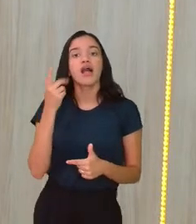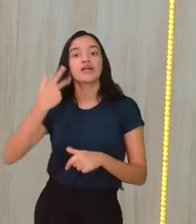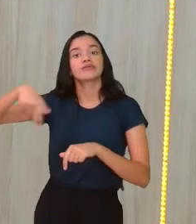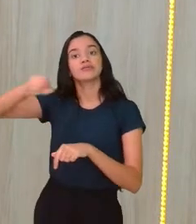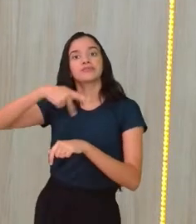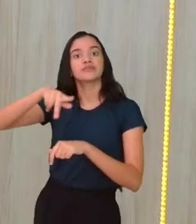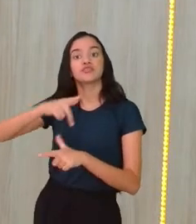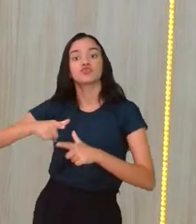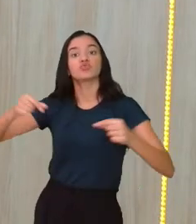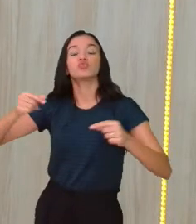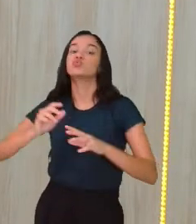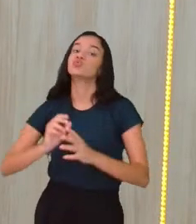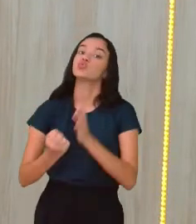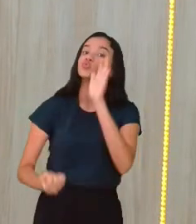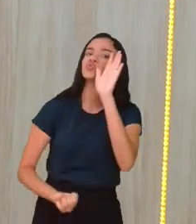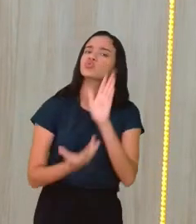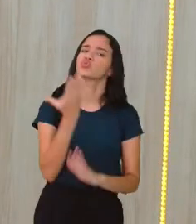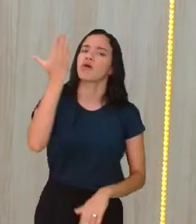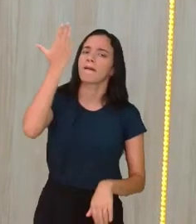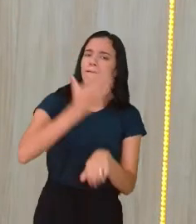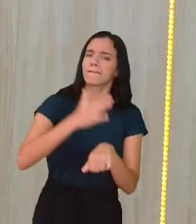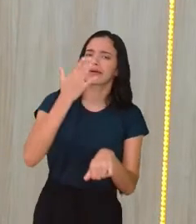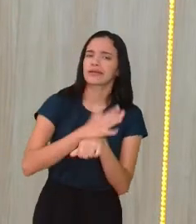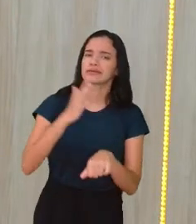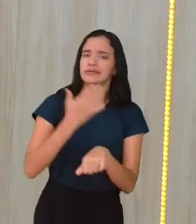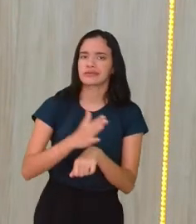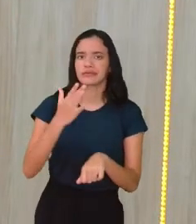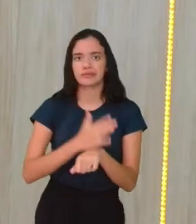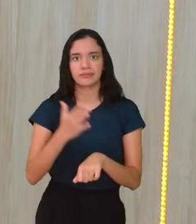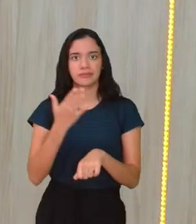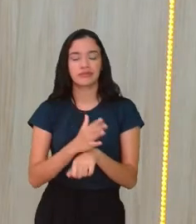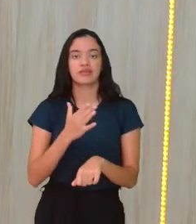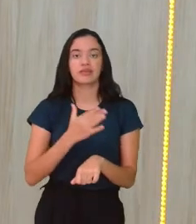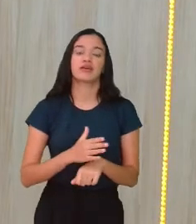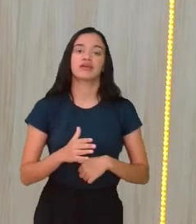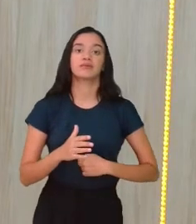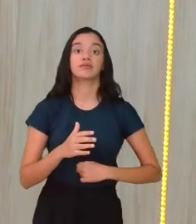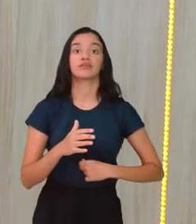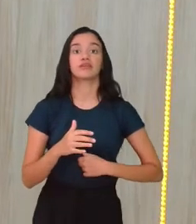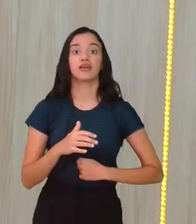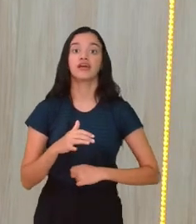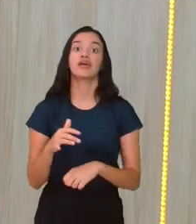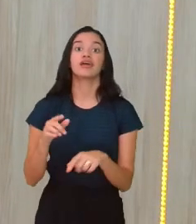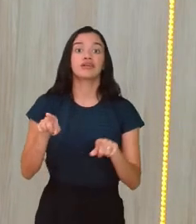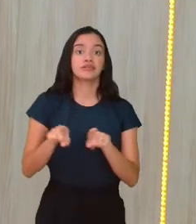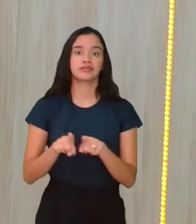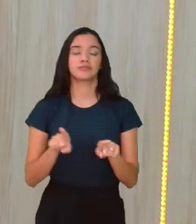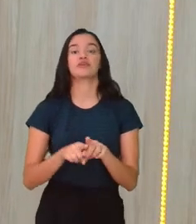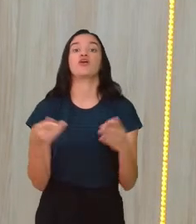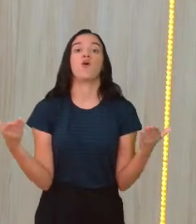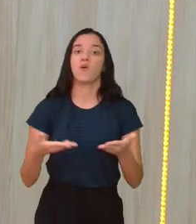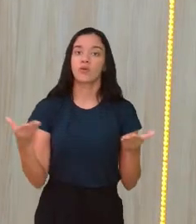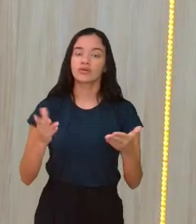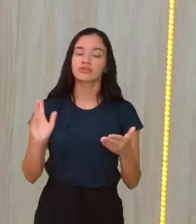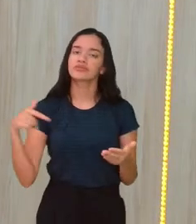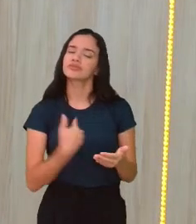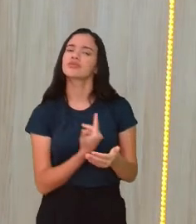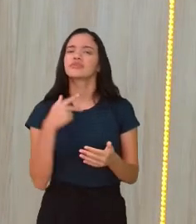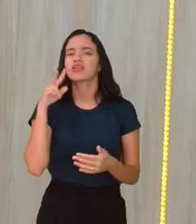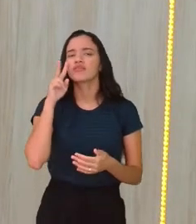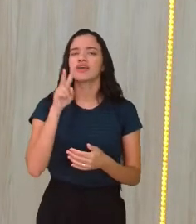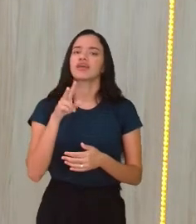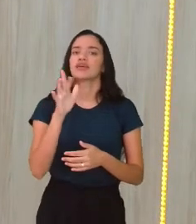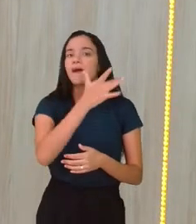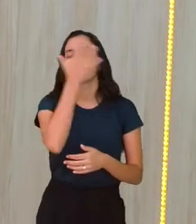surgiram muitas práticas voltadas para essas artes marciais e é tanto que até hoje em dia a gente vê que os